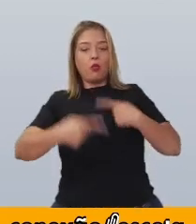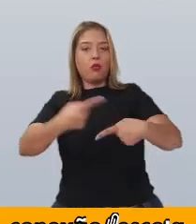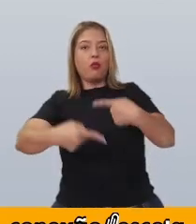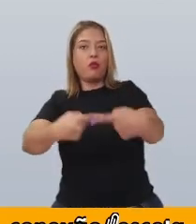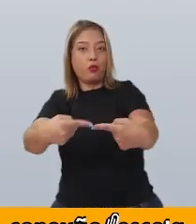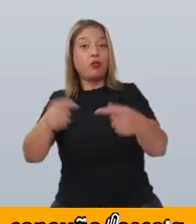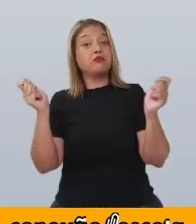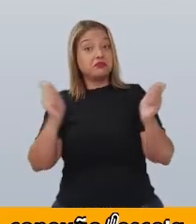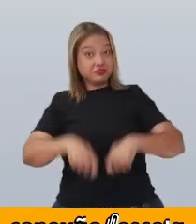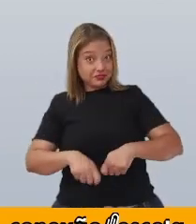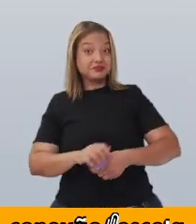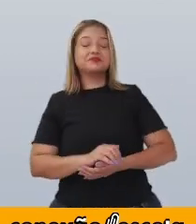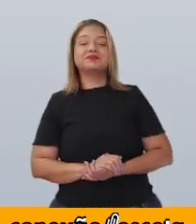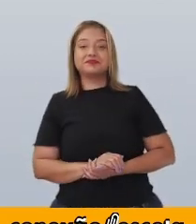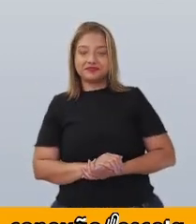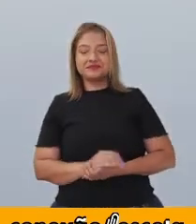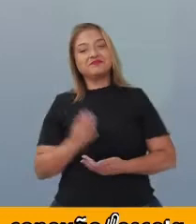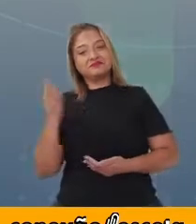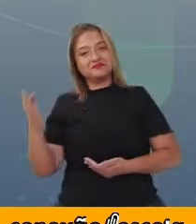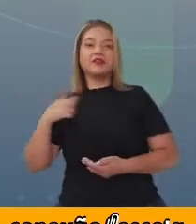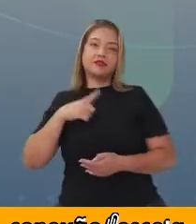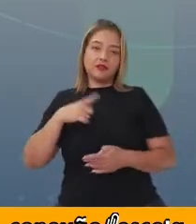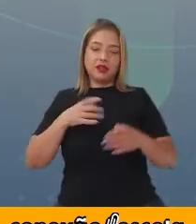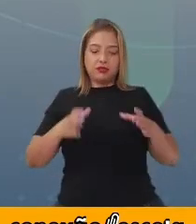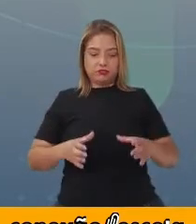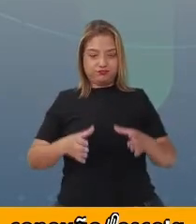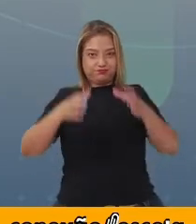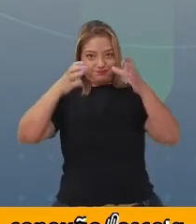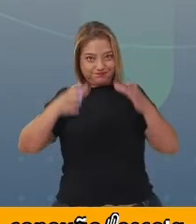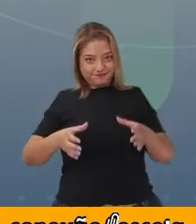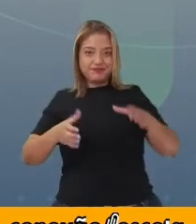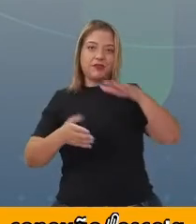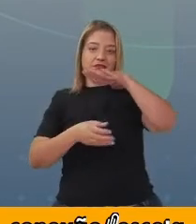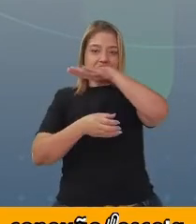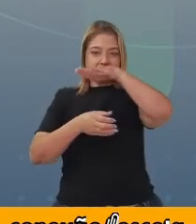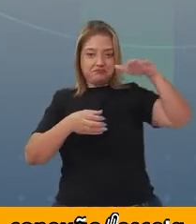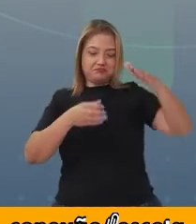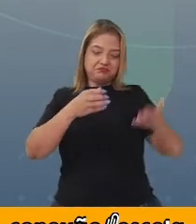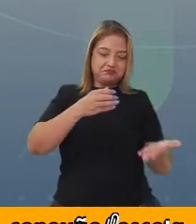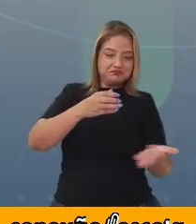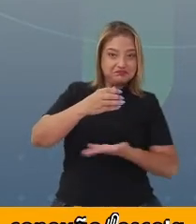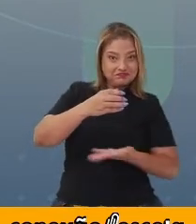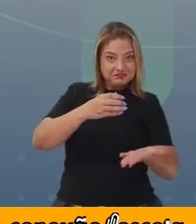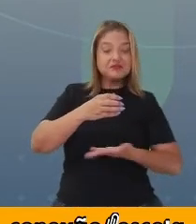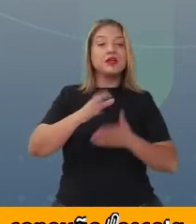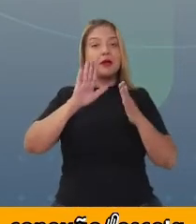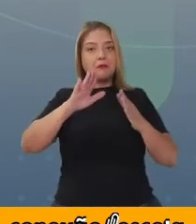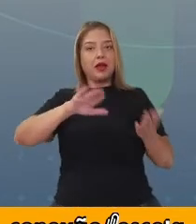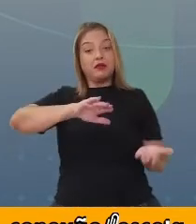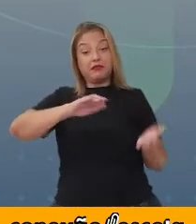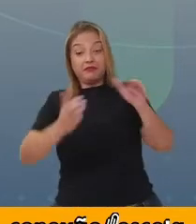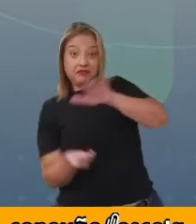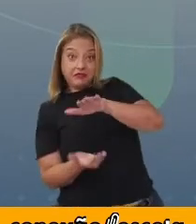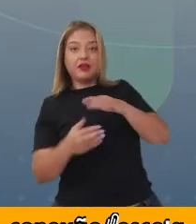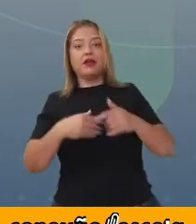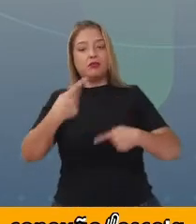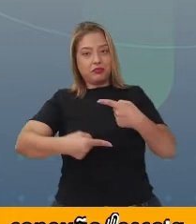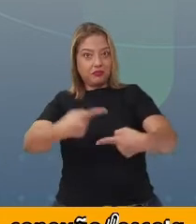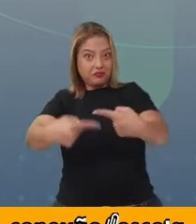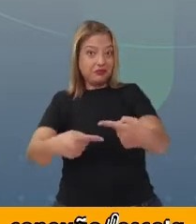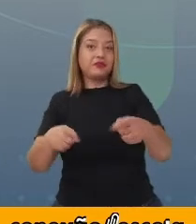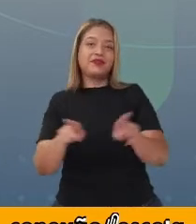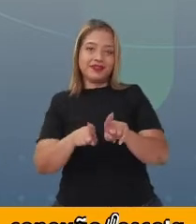Então, ele também é um corpo redondo. Se você colocar, ele sai rolando. Então, esse é o cilindro.